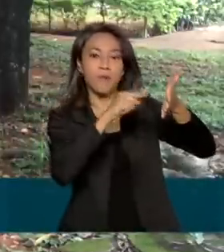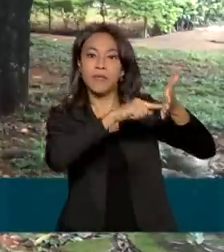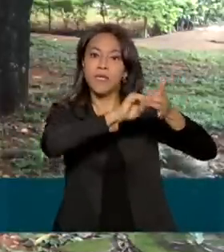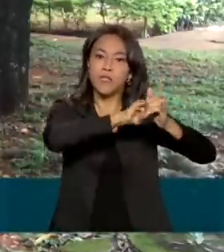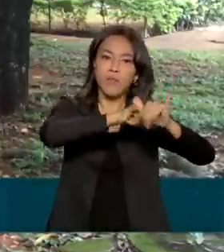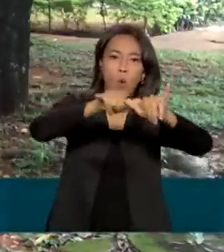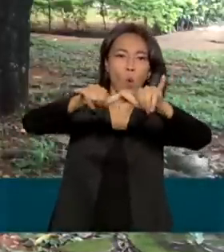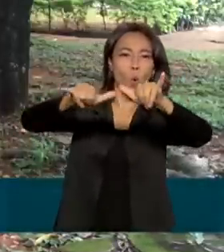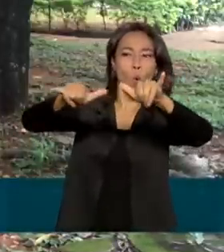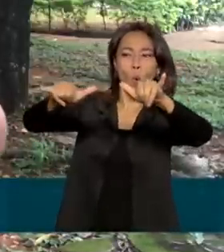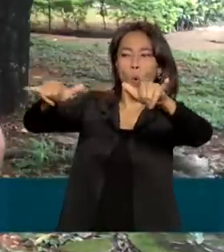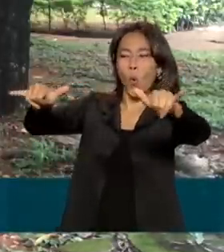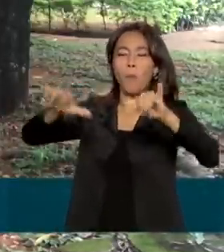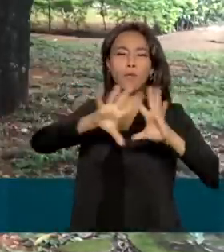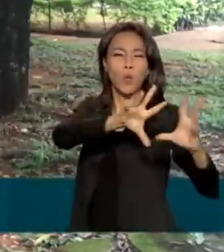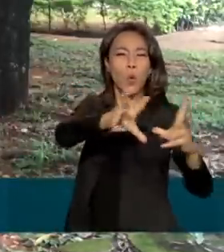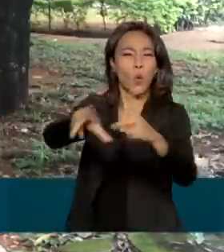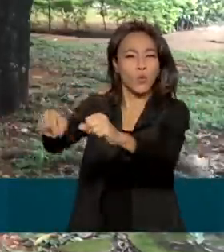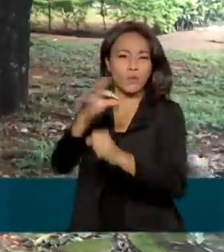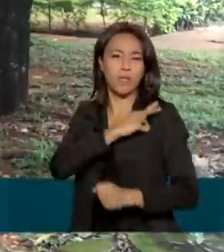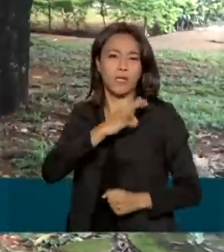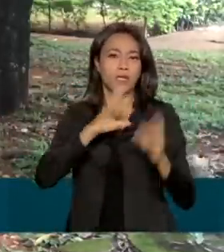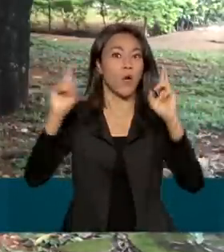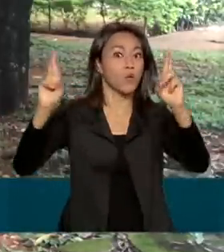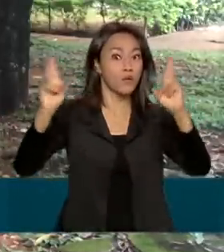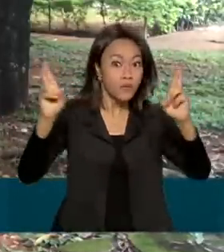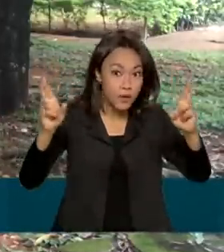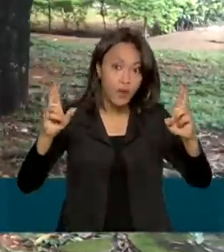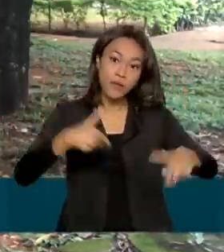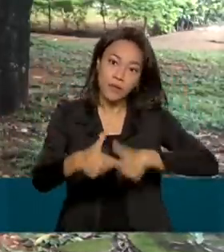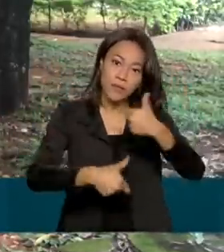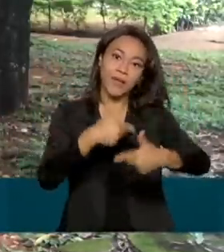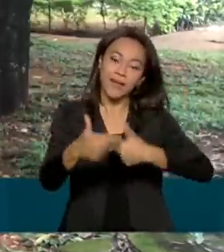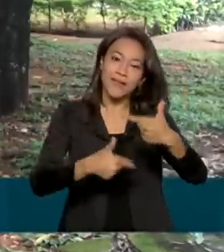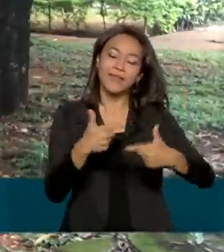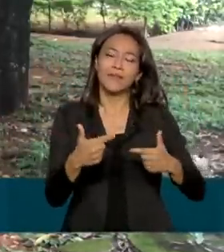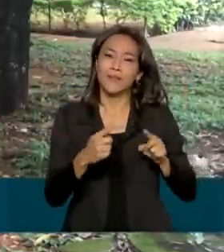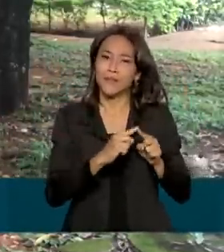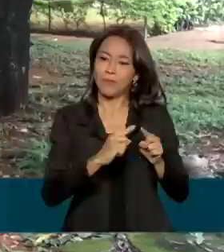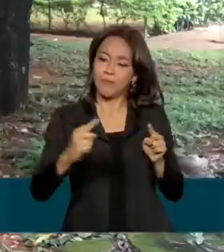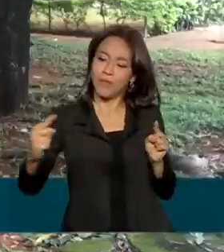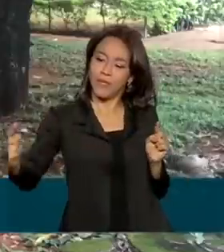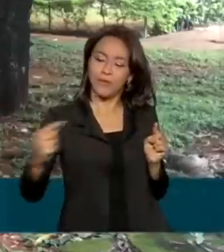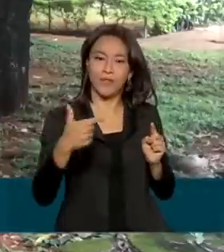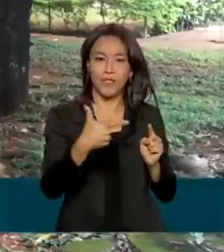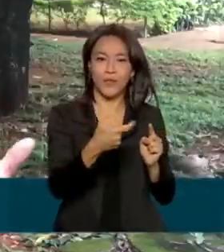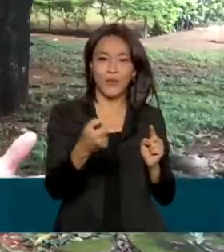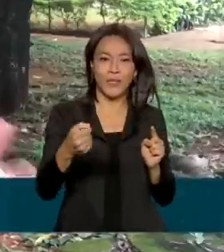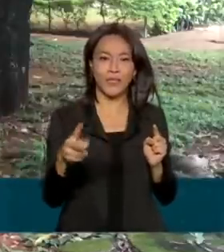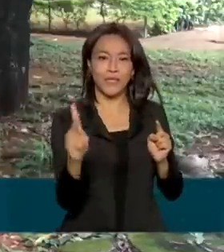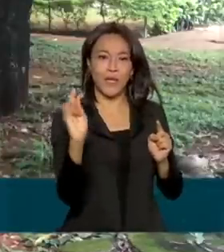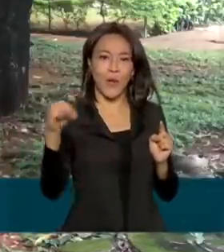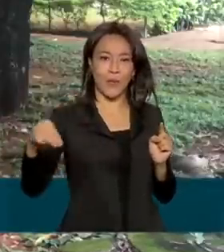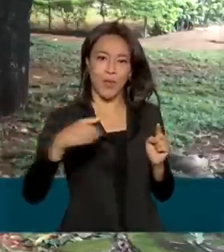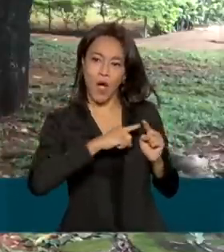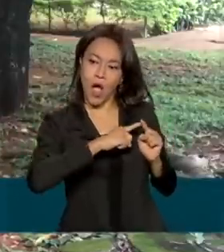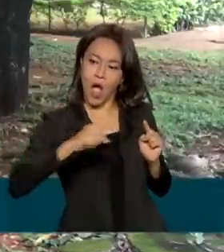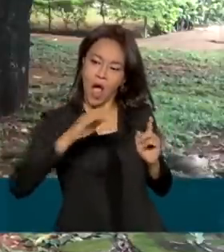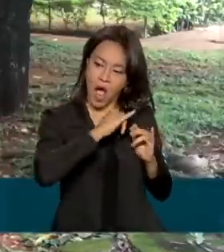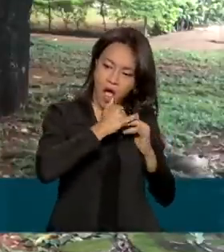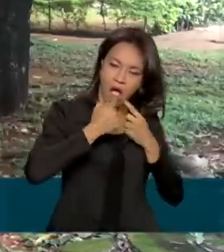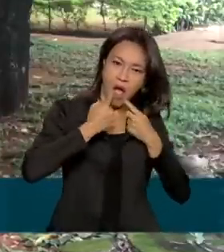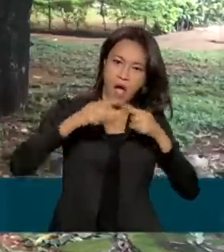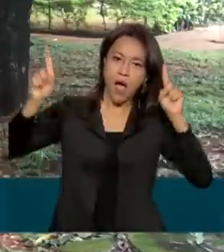disparado para todos os policiais rodoviários em serviço, num raio de 200 quilômetros. Assim, será montada uma